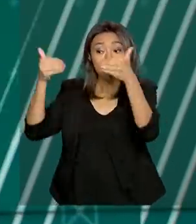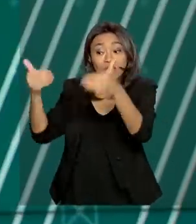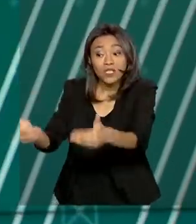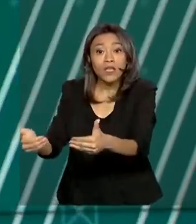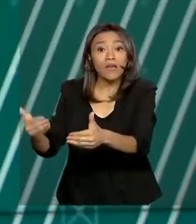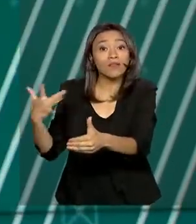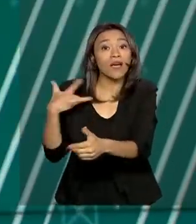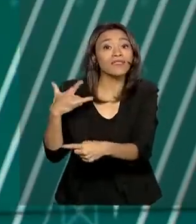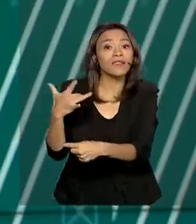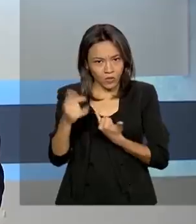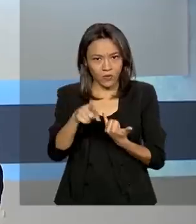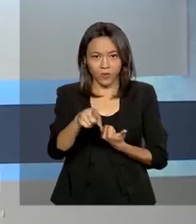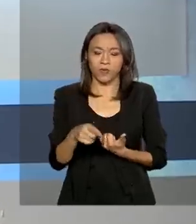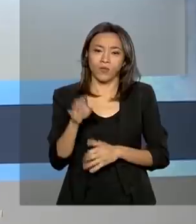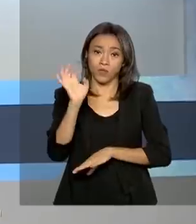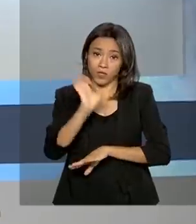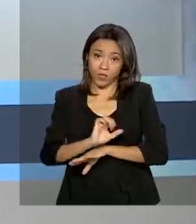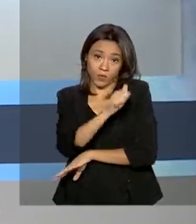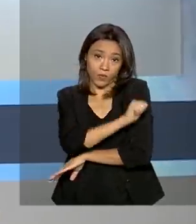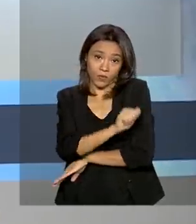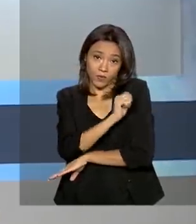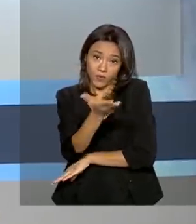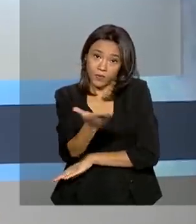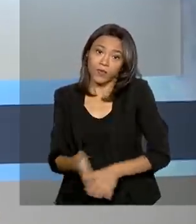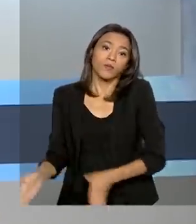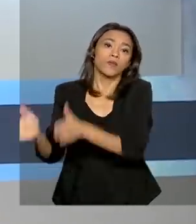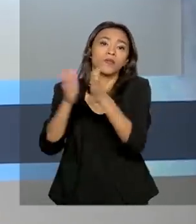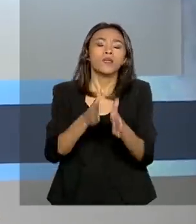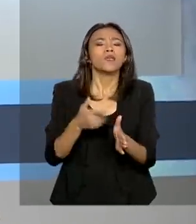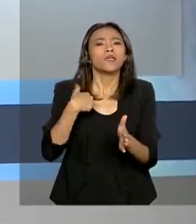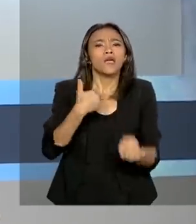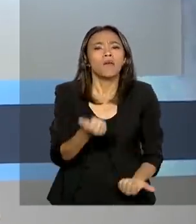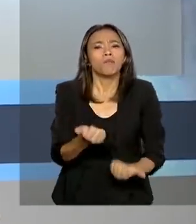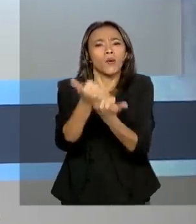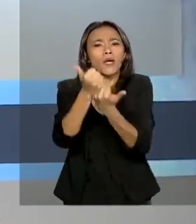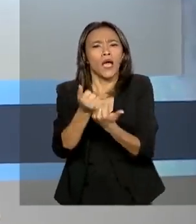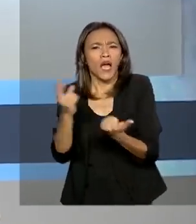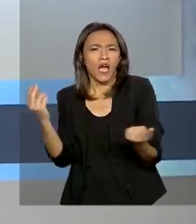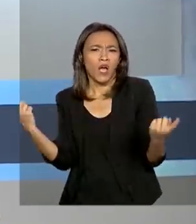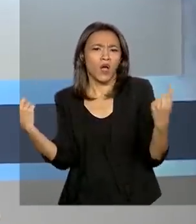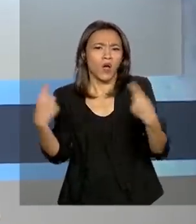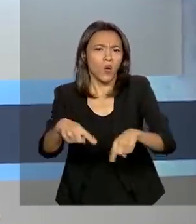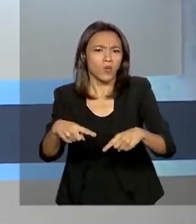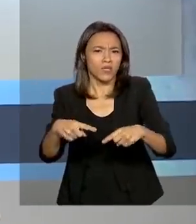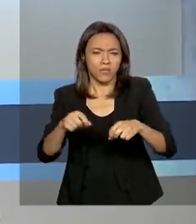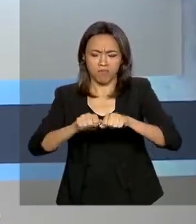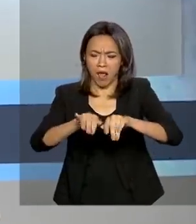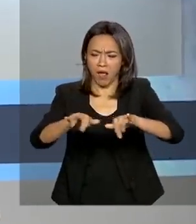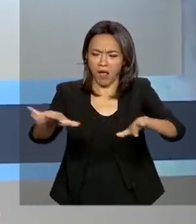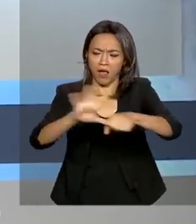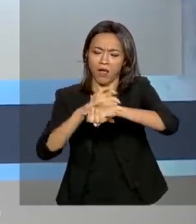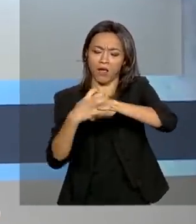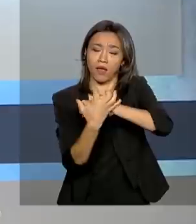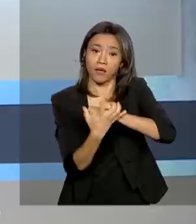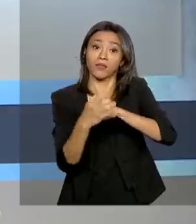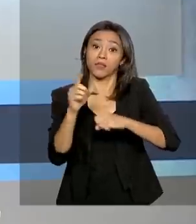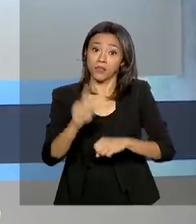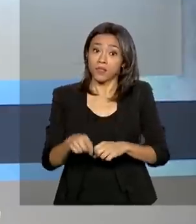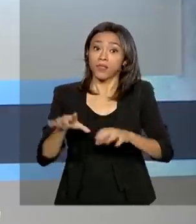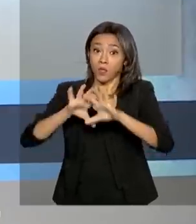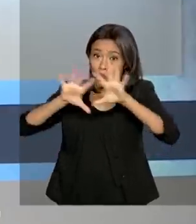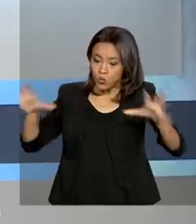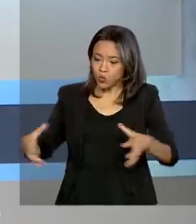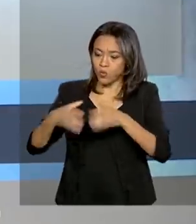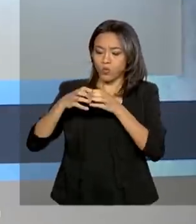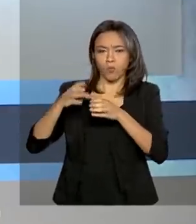Ministério da Saúde. E para auxiliar no combate à proliferação do novo coronavírus, 10 comandos conjuntos das